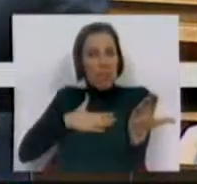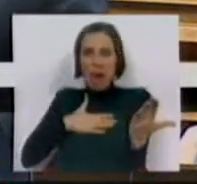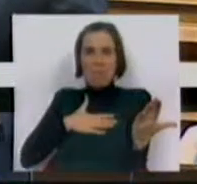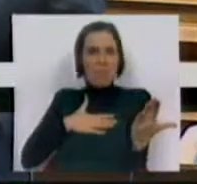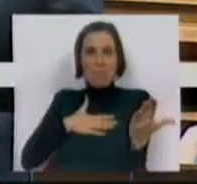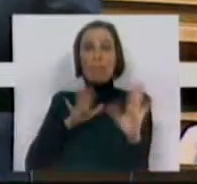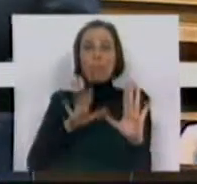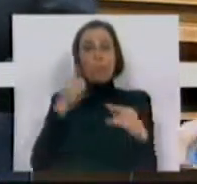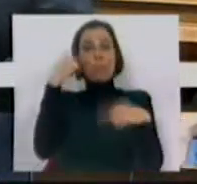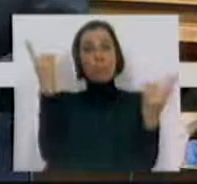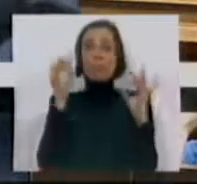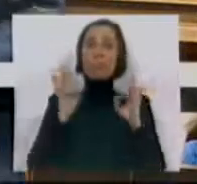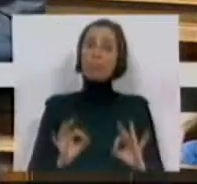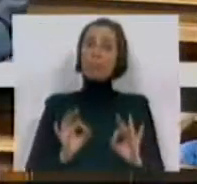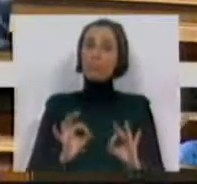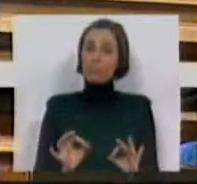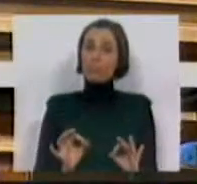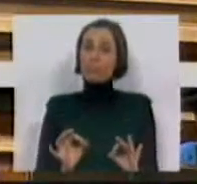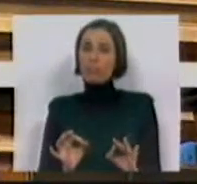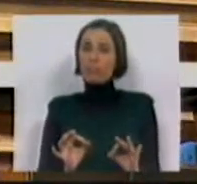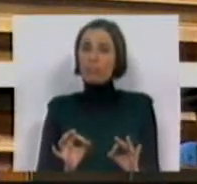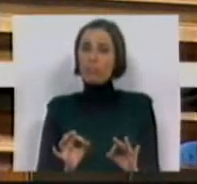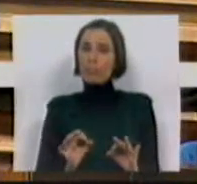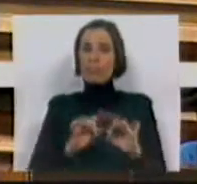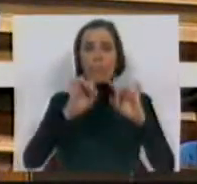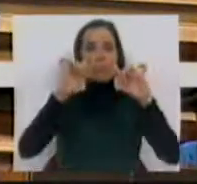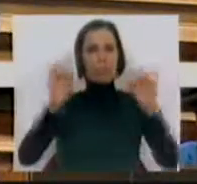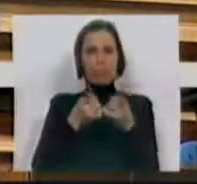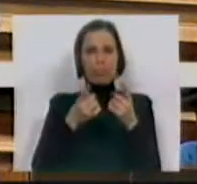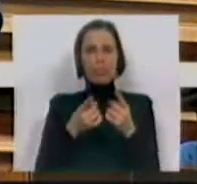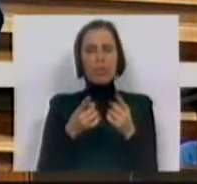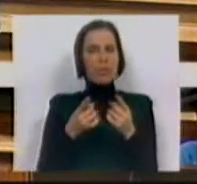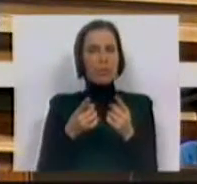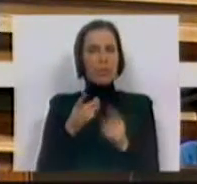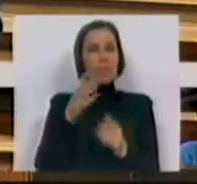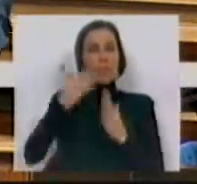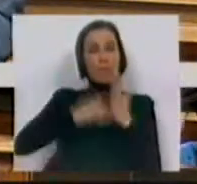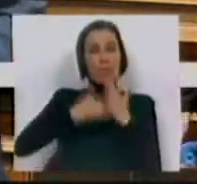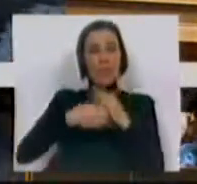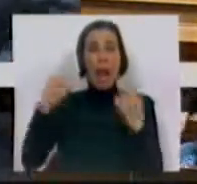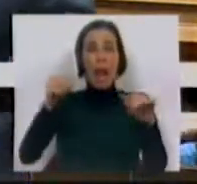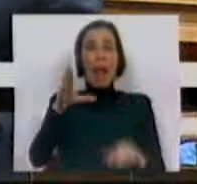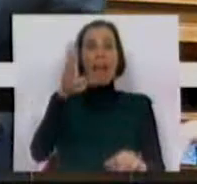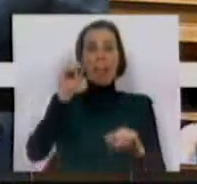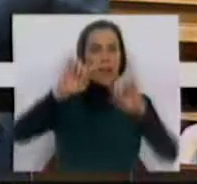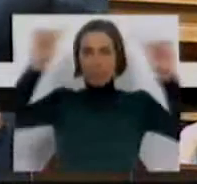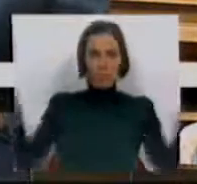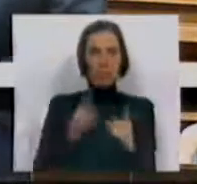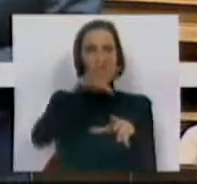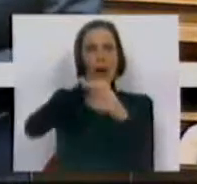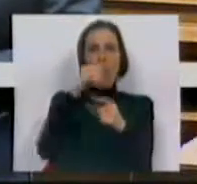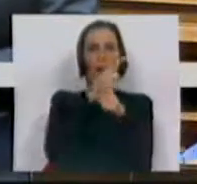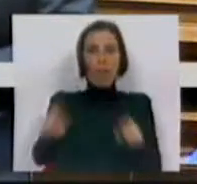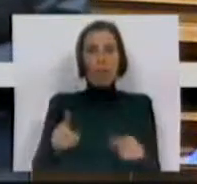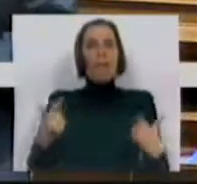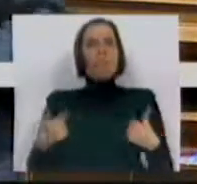Portanto, aquilo que se anuncia, de facto, é a sistematização de 10 diplomas existentes e, portanto,